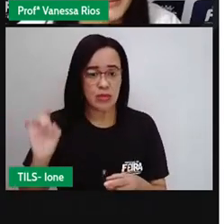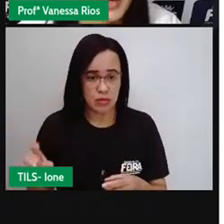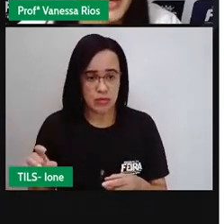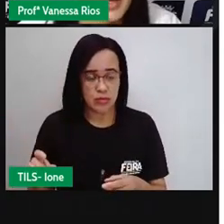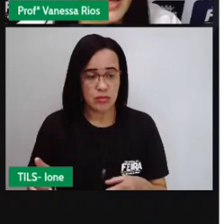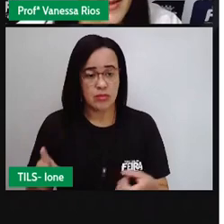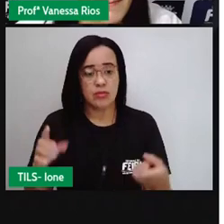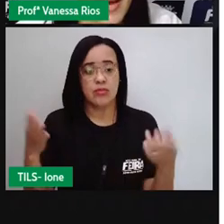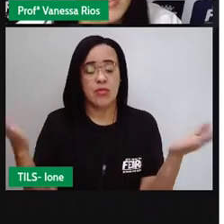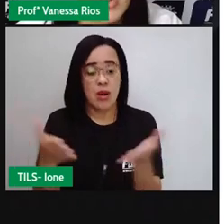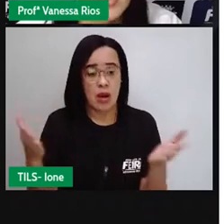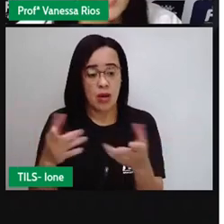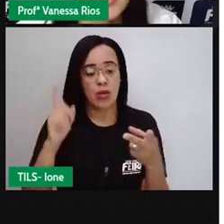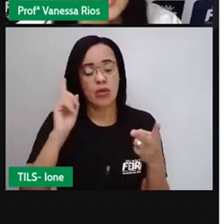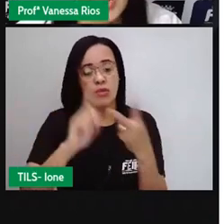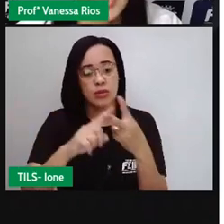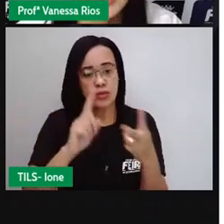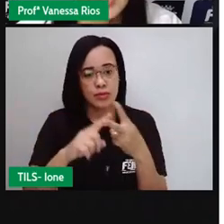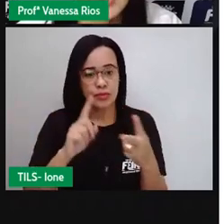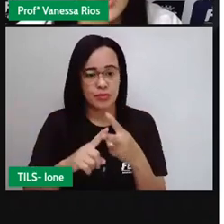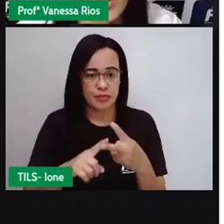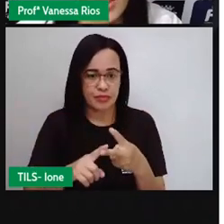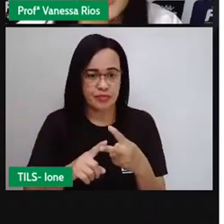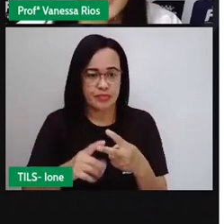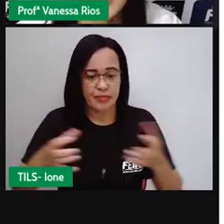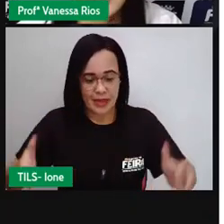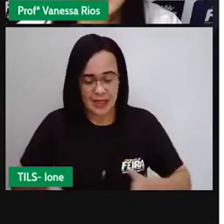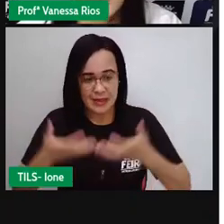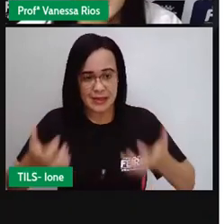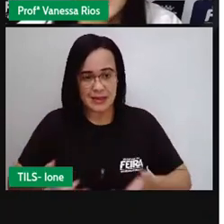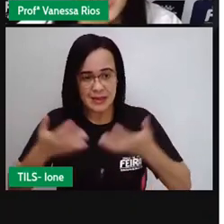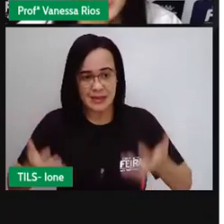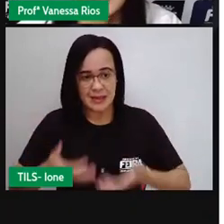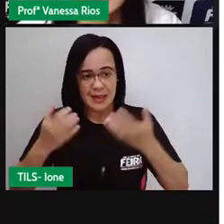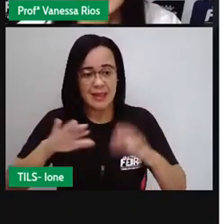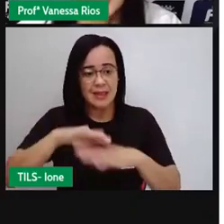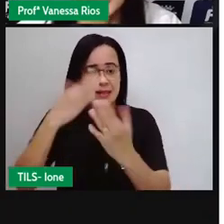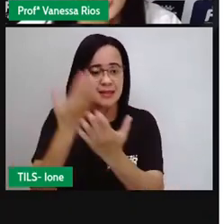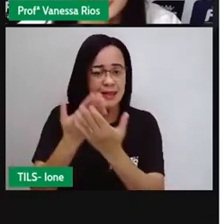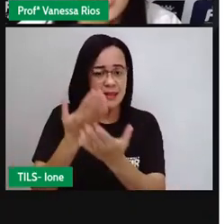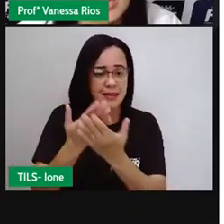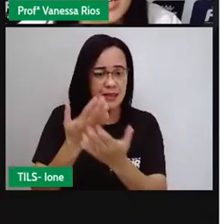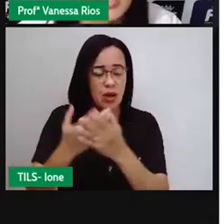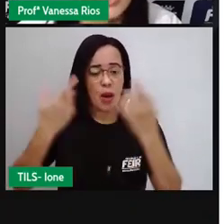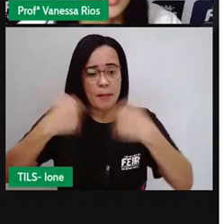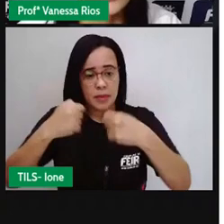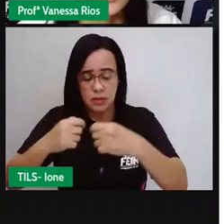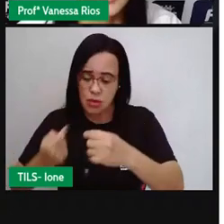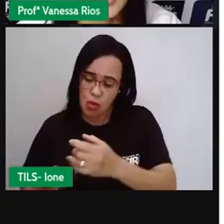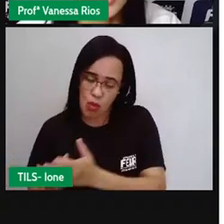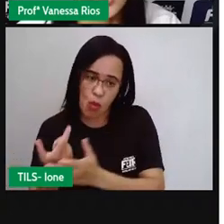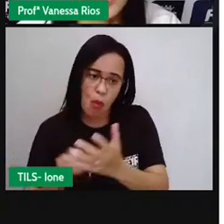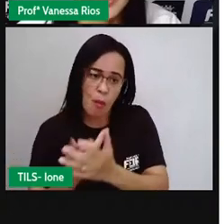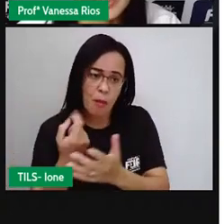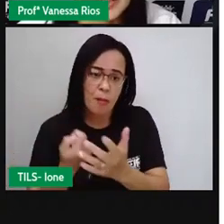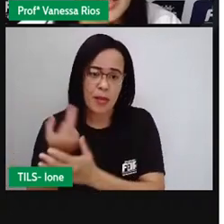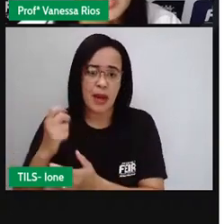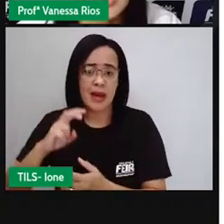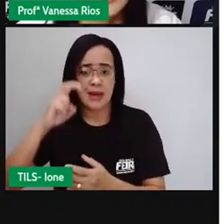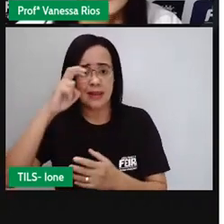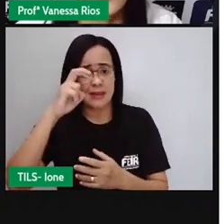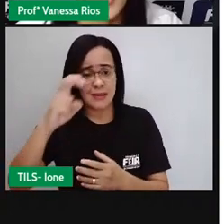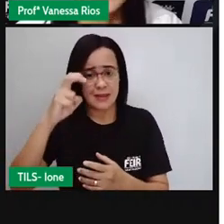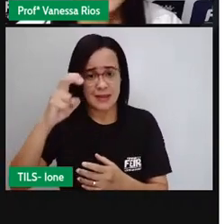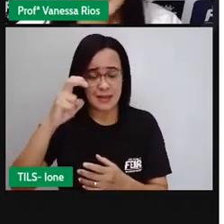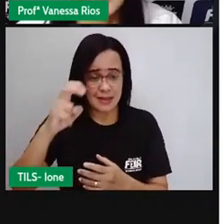problema. Para fazer uma salada na escola, foi preciso comprar sete dezenas e oito unidades de bananas,